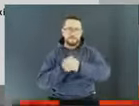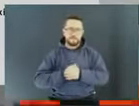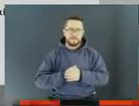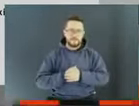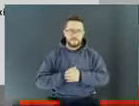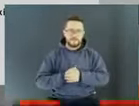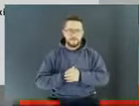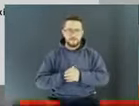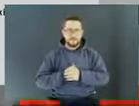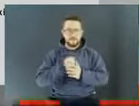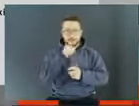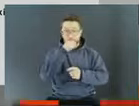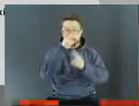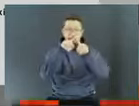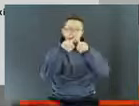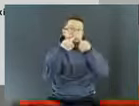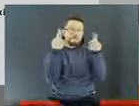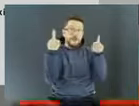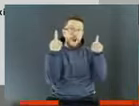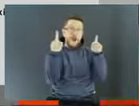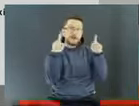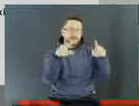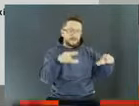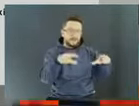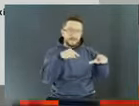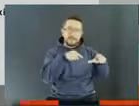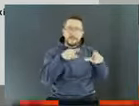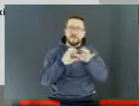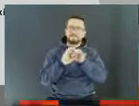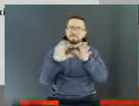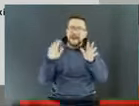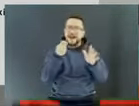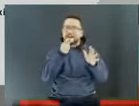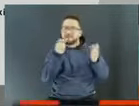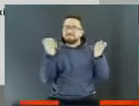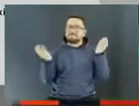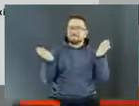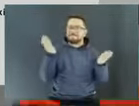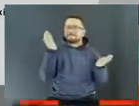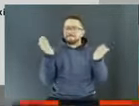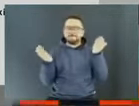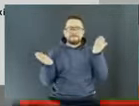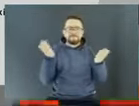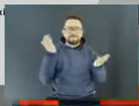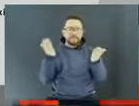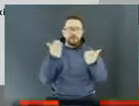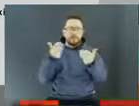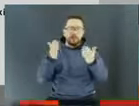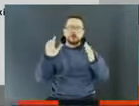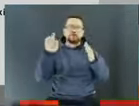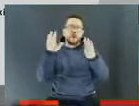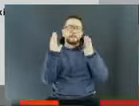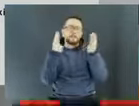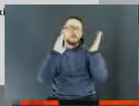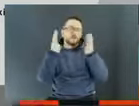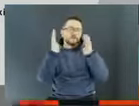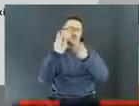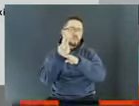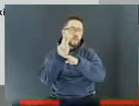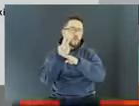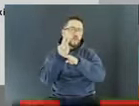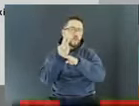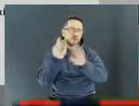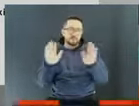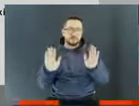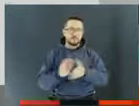desculpe. Então, aqui mostra as unidades em Curitiba que funcionam com os alvarás provisórios. Aqui nesse mapa,